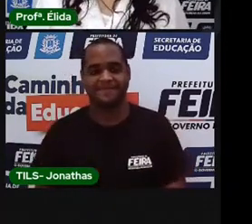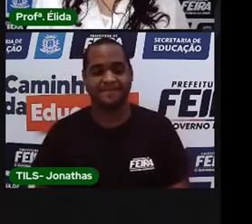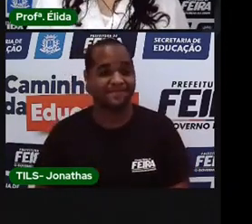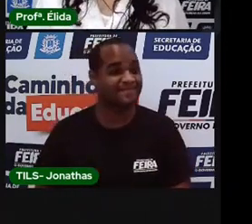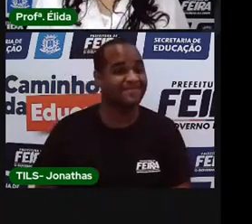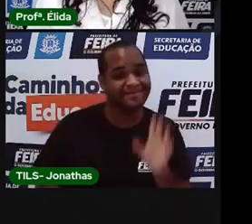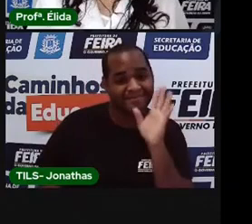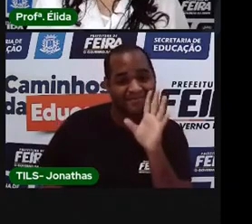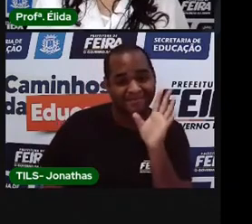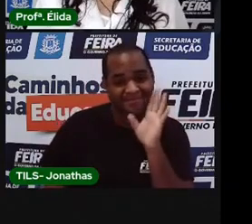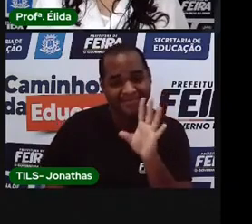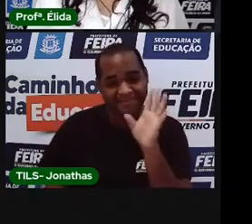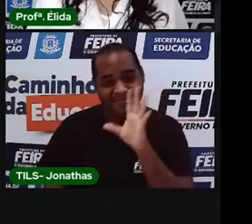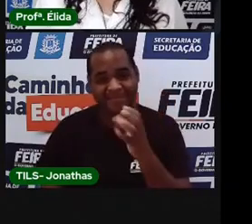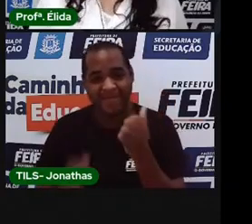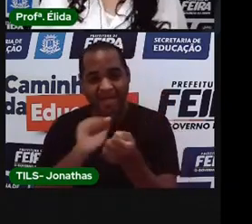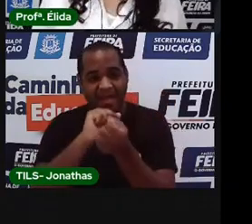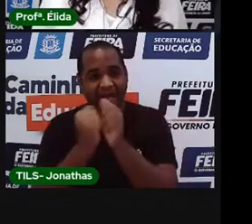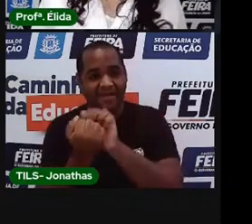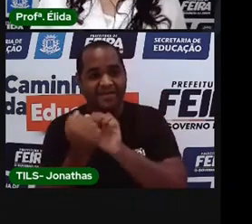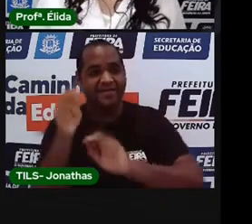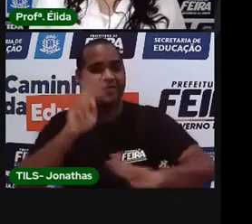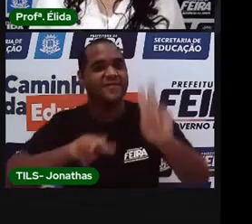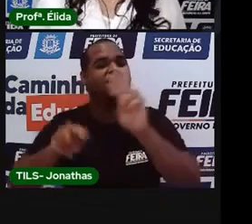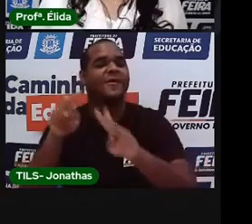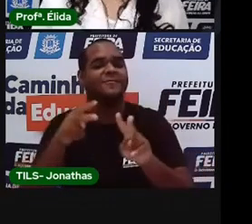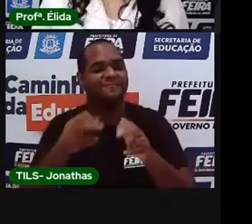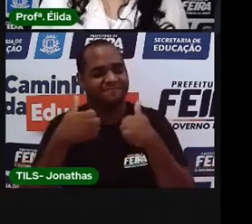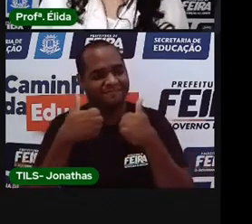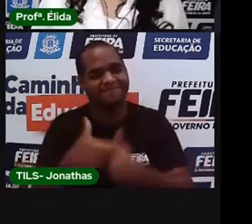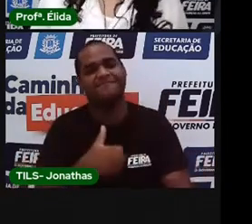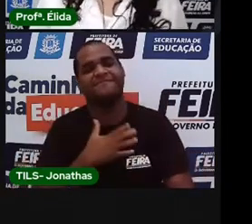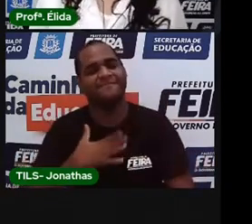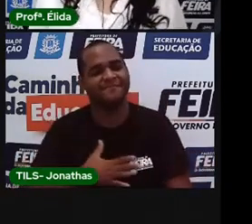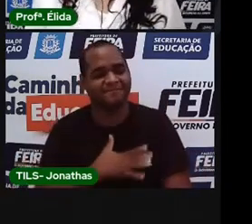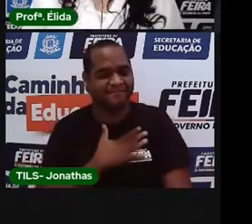Legal essa atividade de artes visuais, né? Eu gostei.